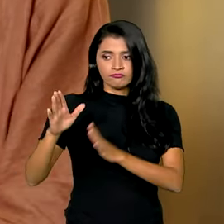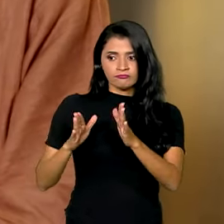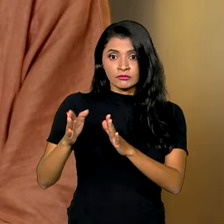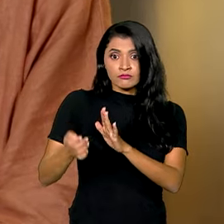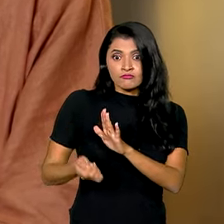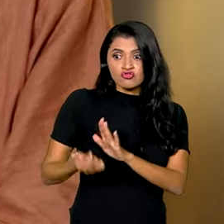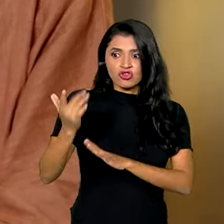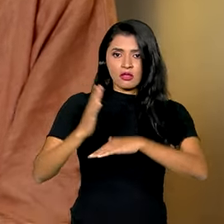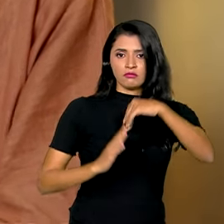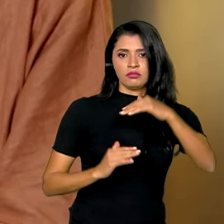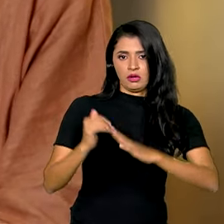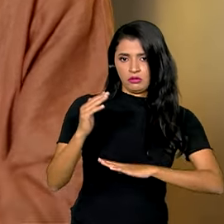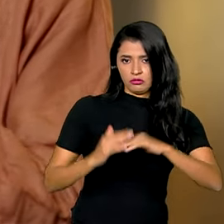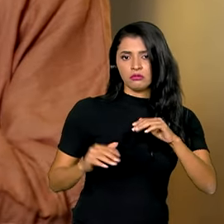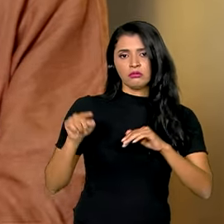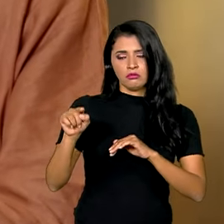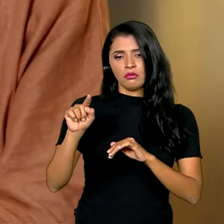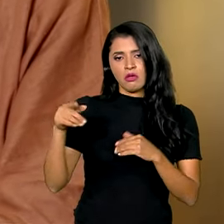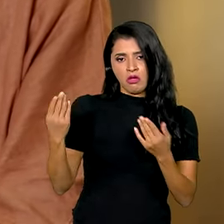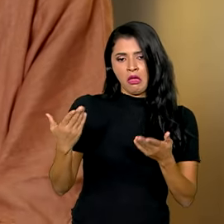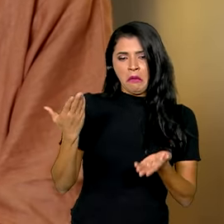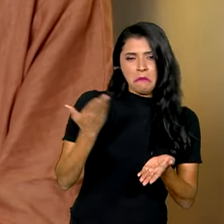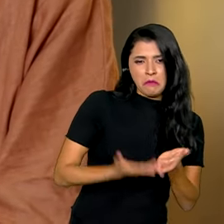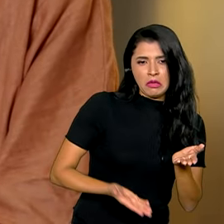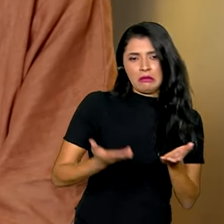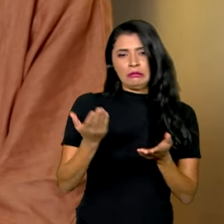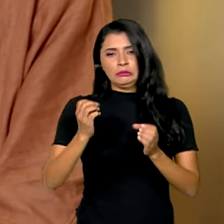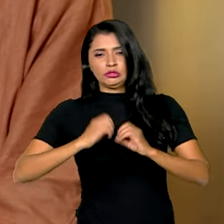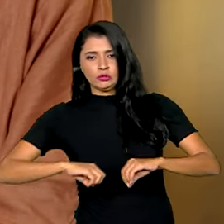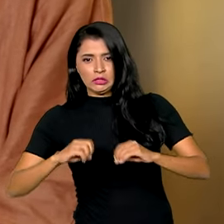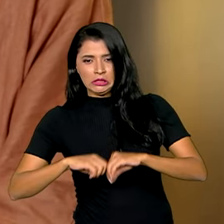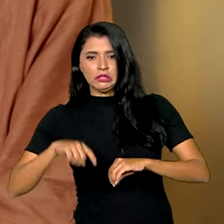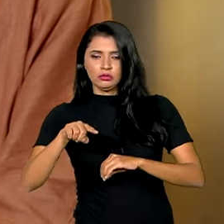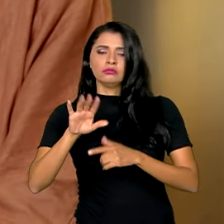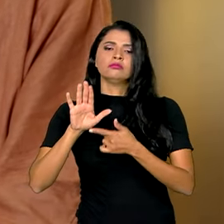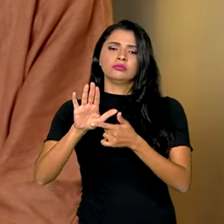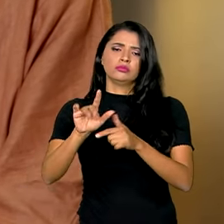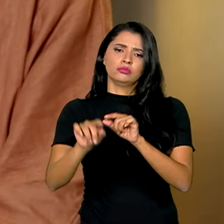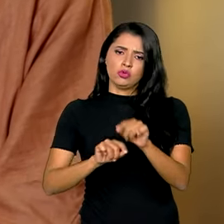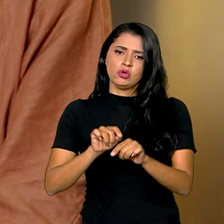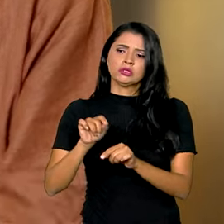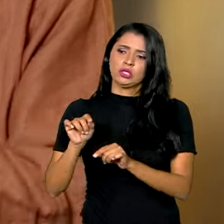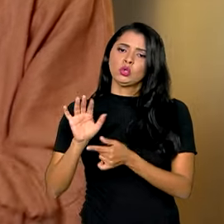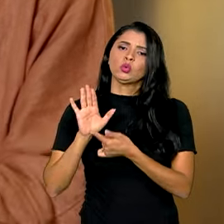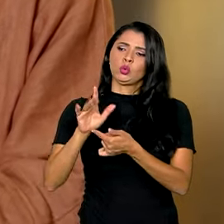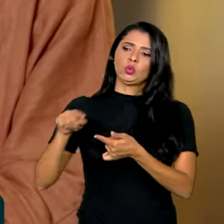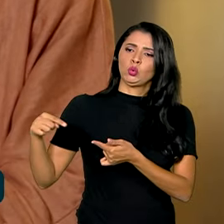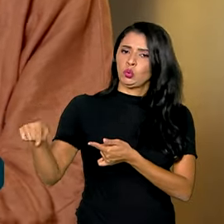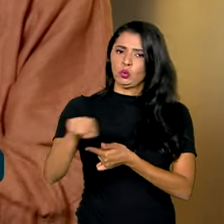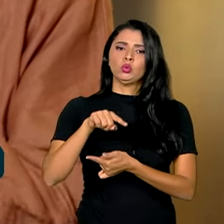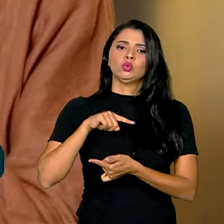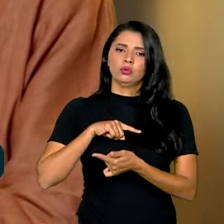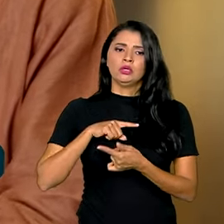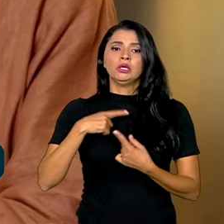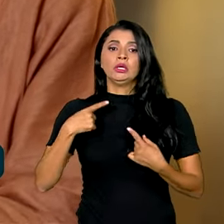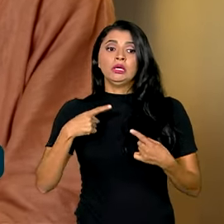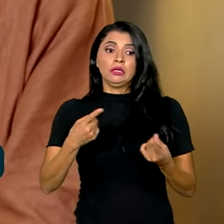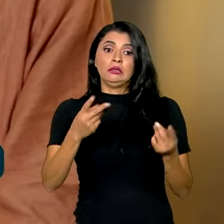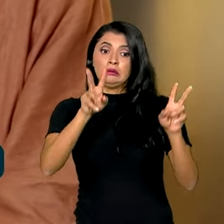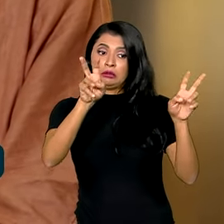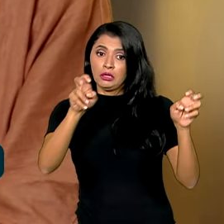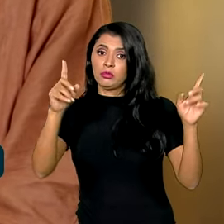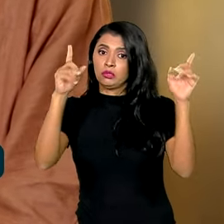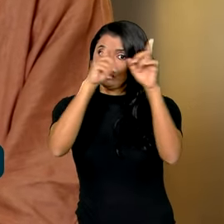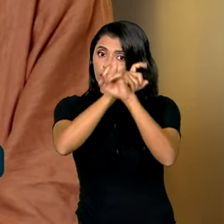implementação. A questão de perdas e danos é uma demonstração de tudo isso. Enfrentar temas